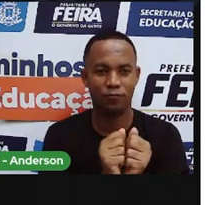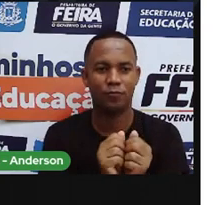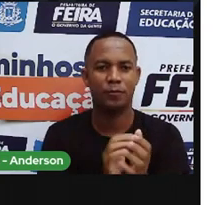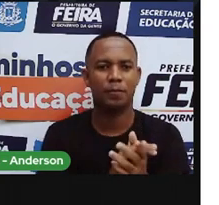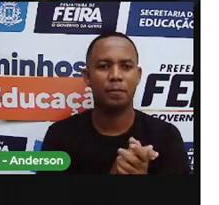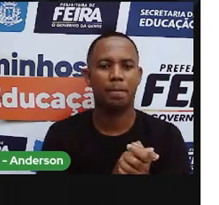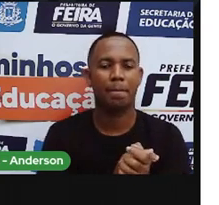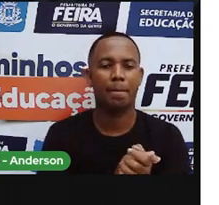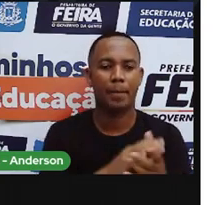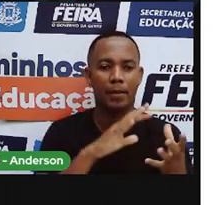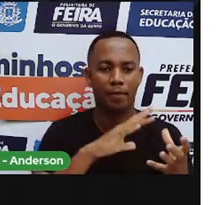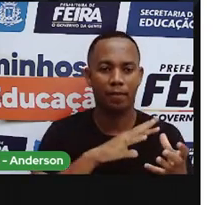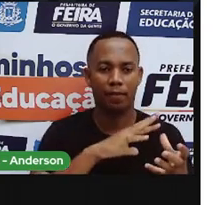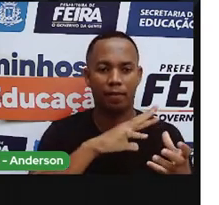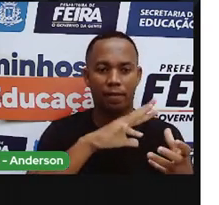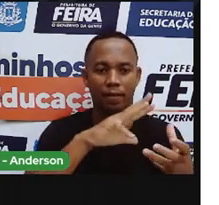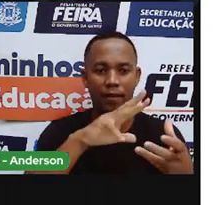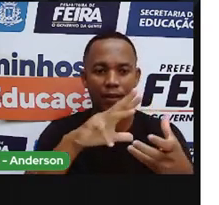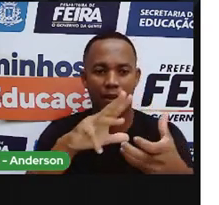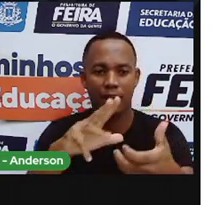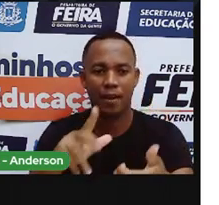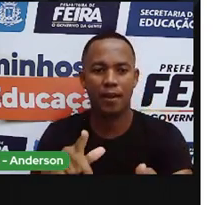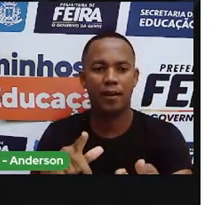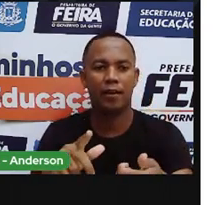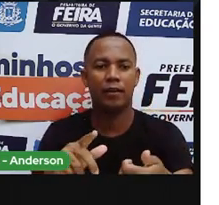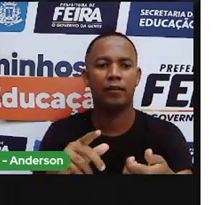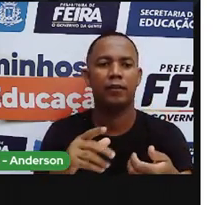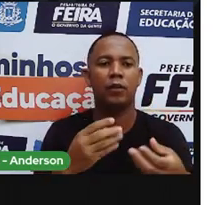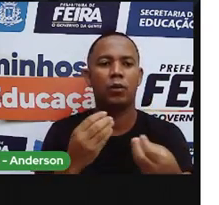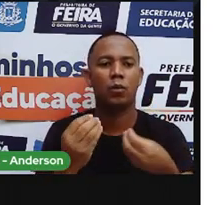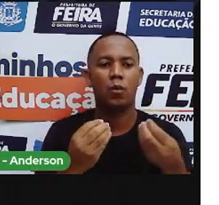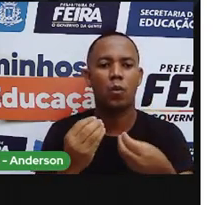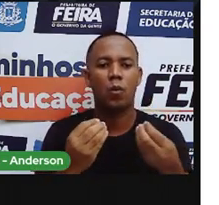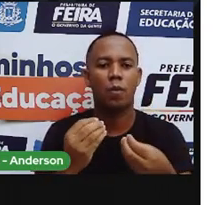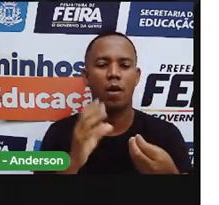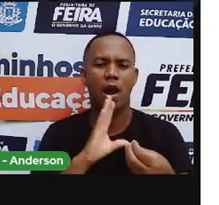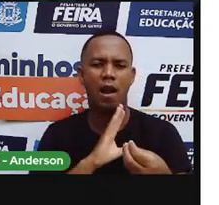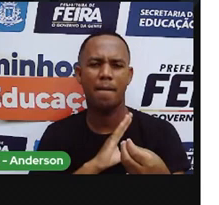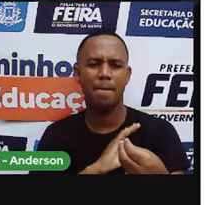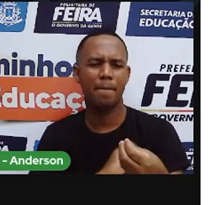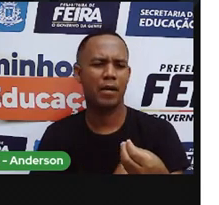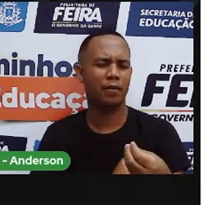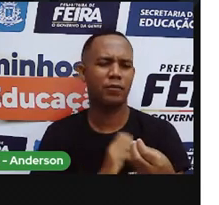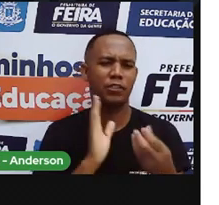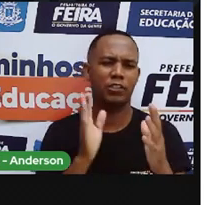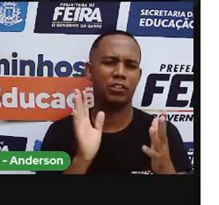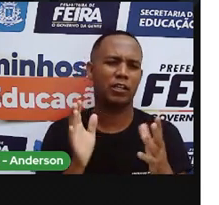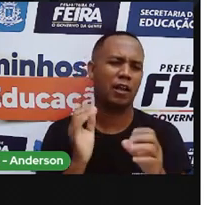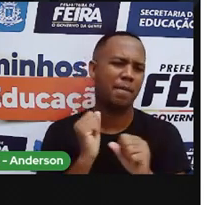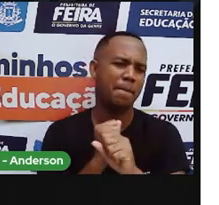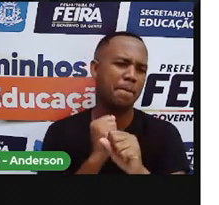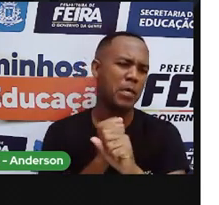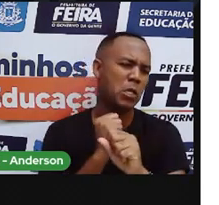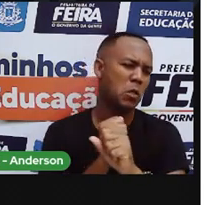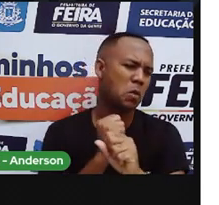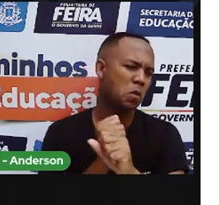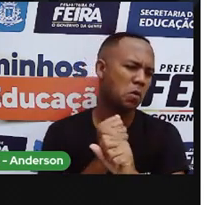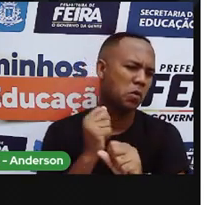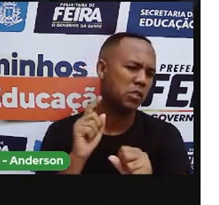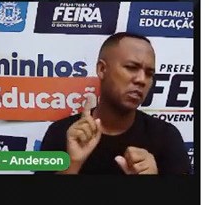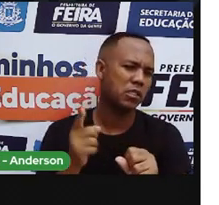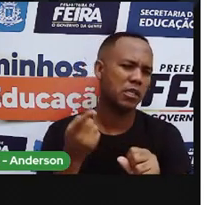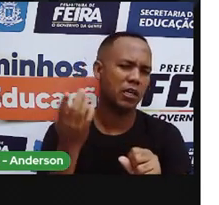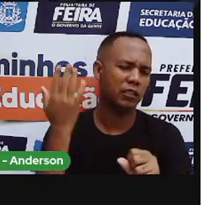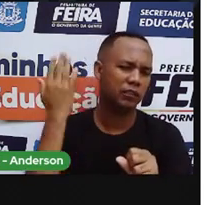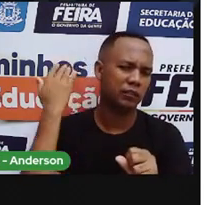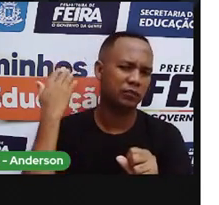A Terra. Este planeta que amamos há milhões de anos, né? Há